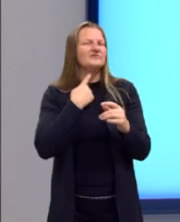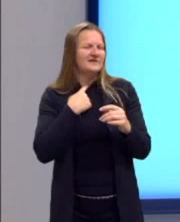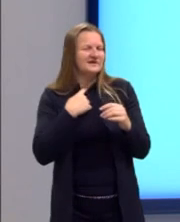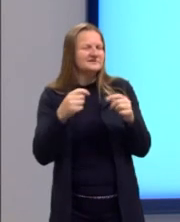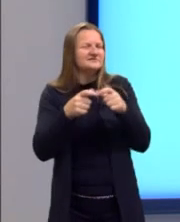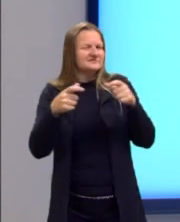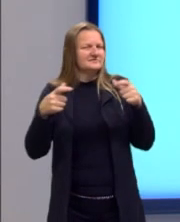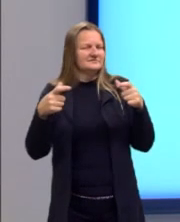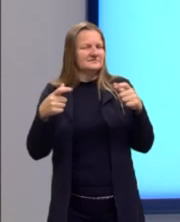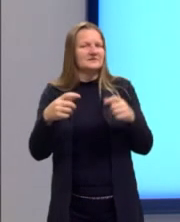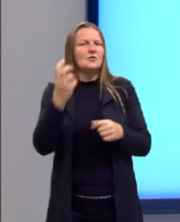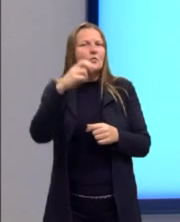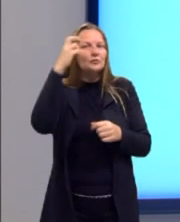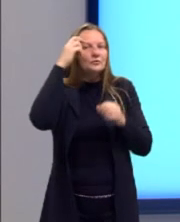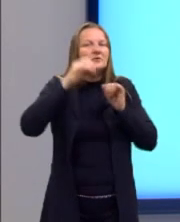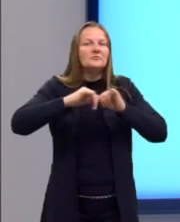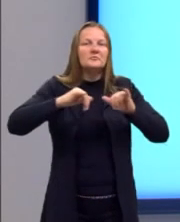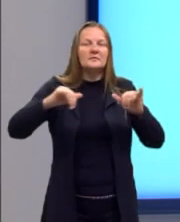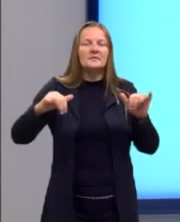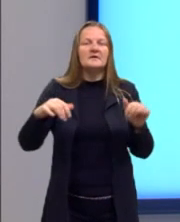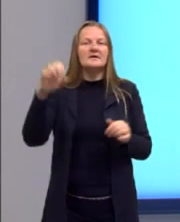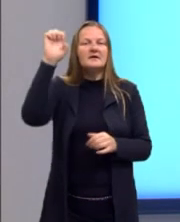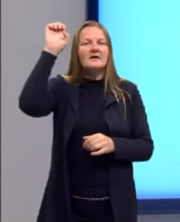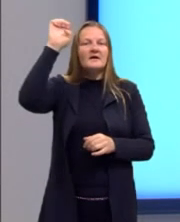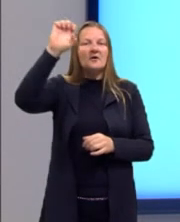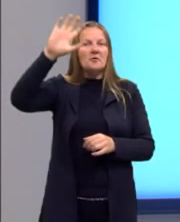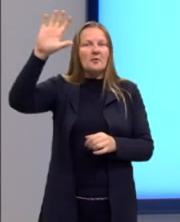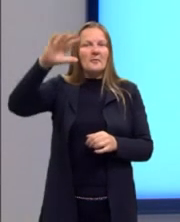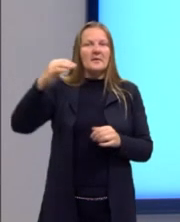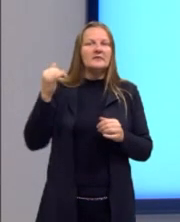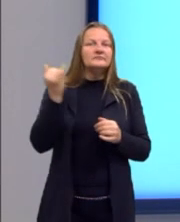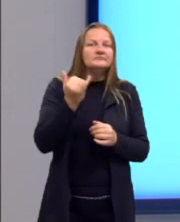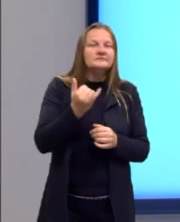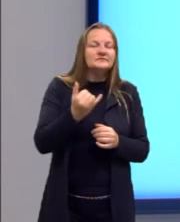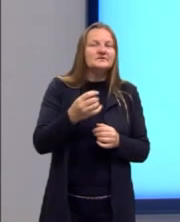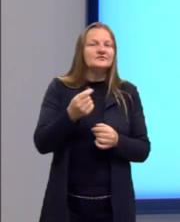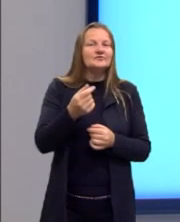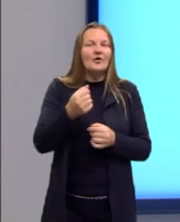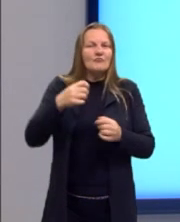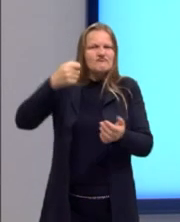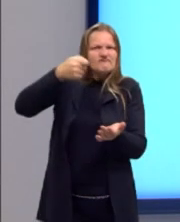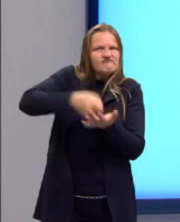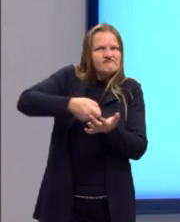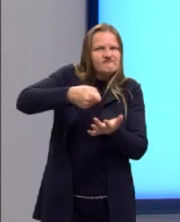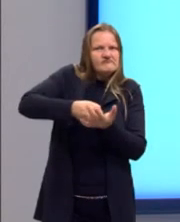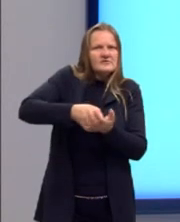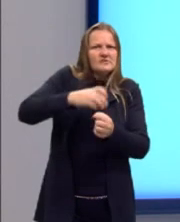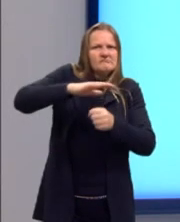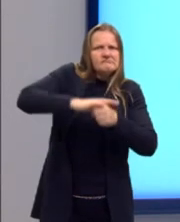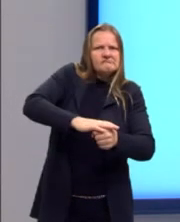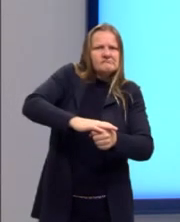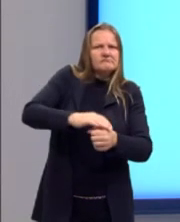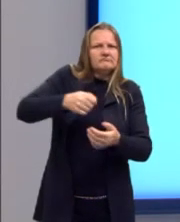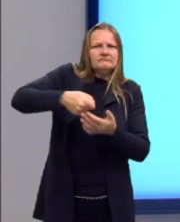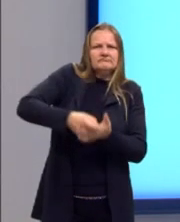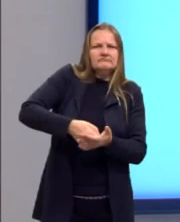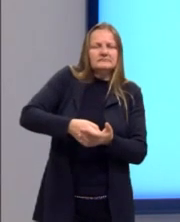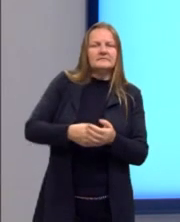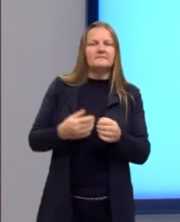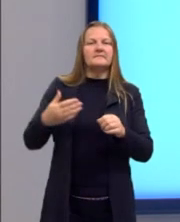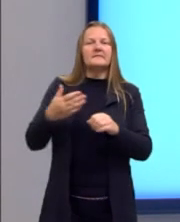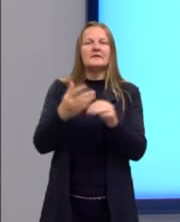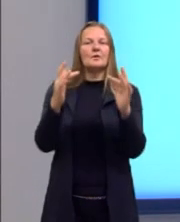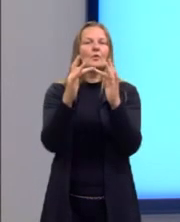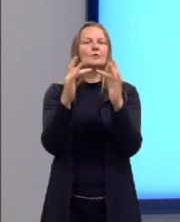expandir a sua cultura. Tanto que o europeu foi lá, expandir só no sentido de impor. Mas eles não queriam entrar